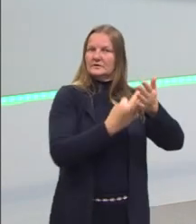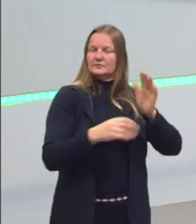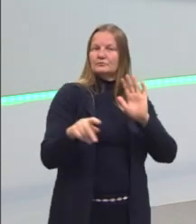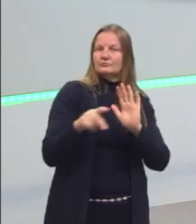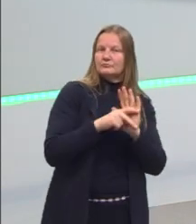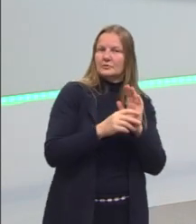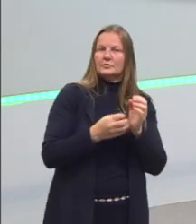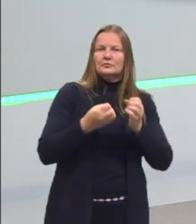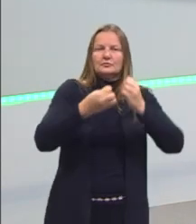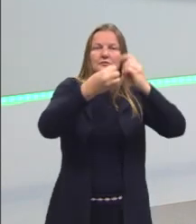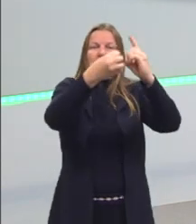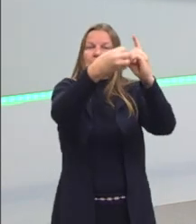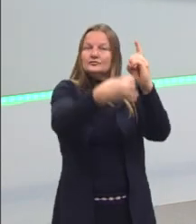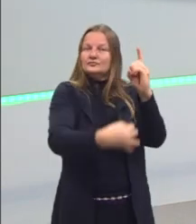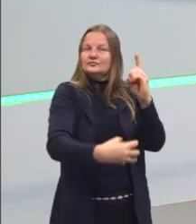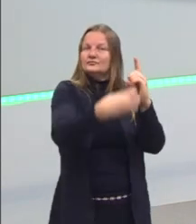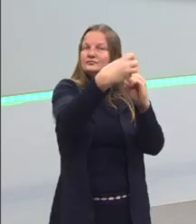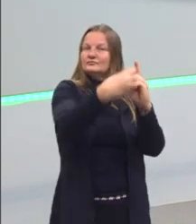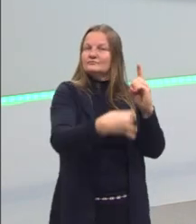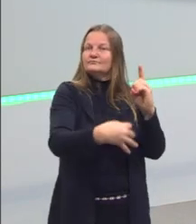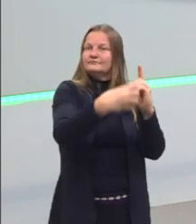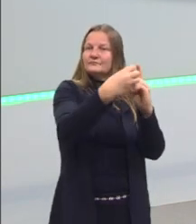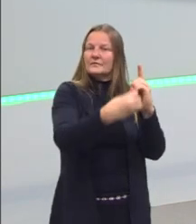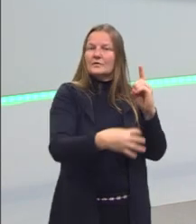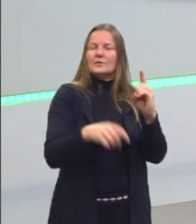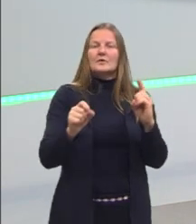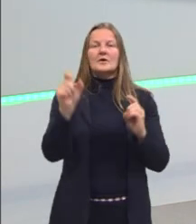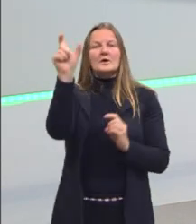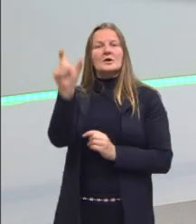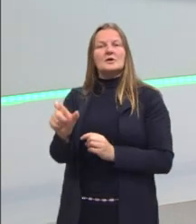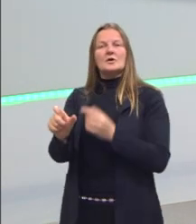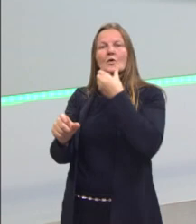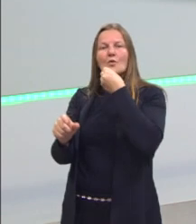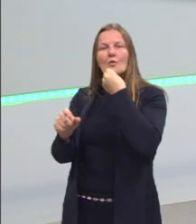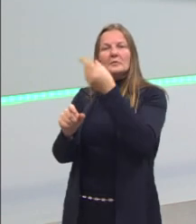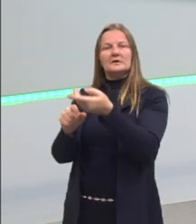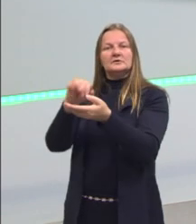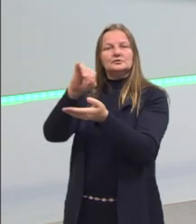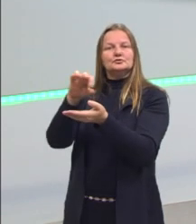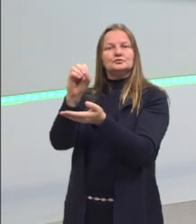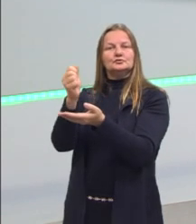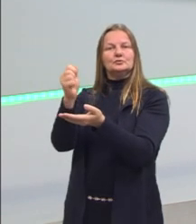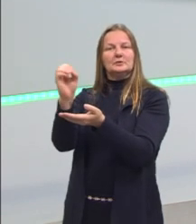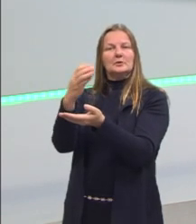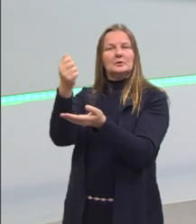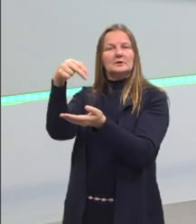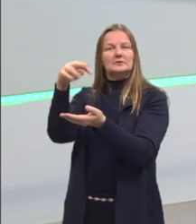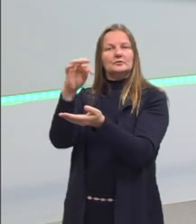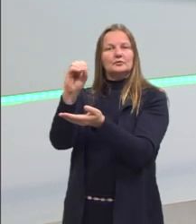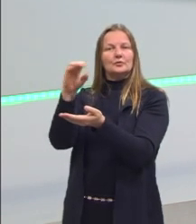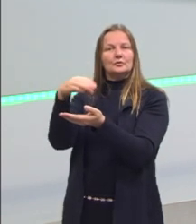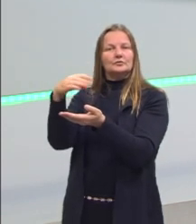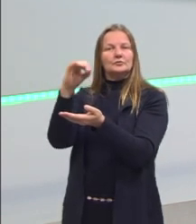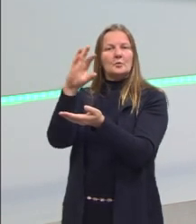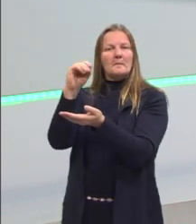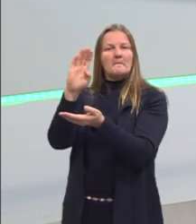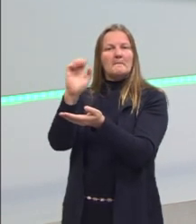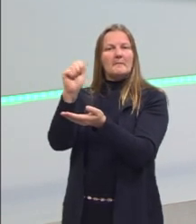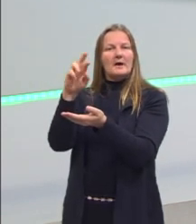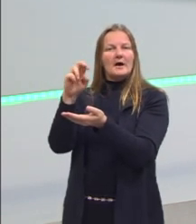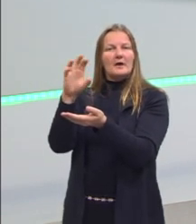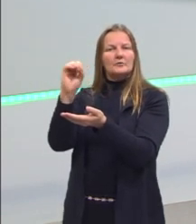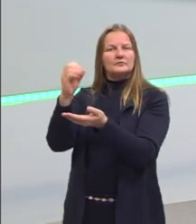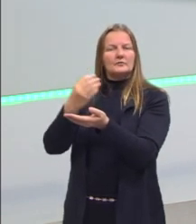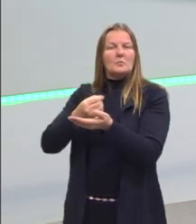está descrevendo para a gente quem é João Antônio de Barros. E o que ele faz? Onde ele